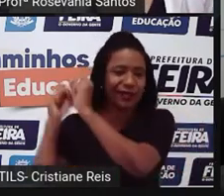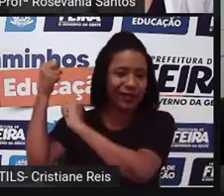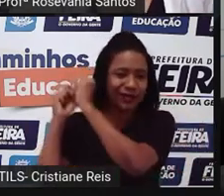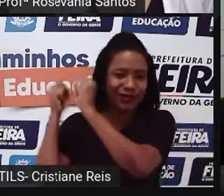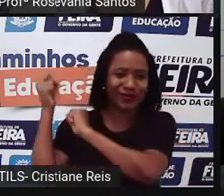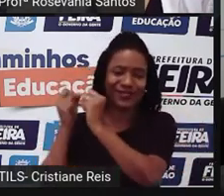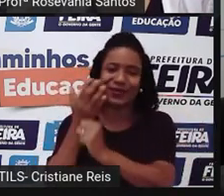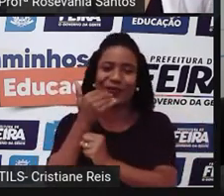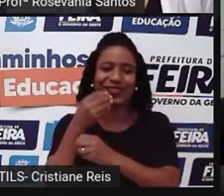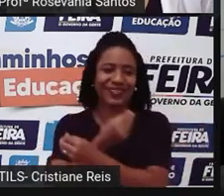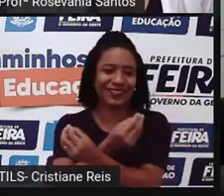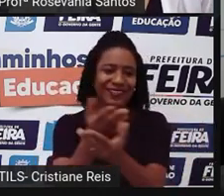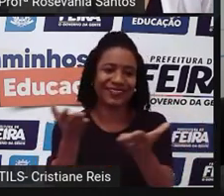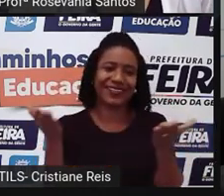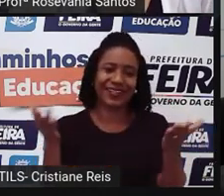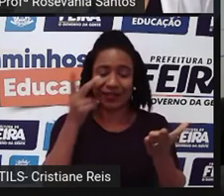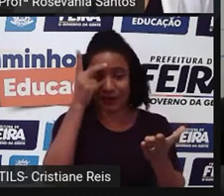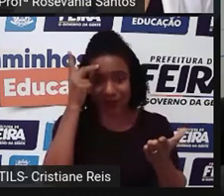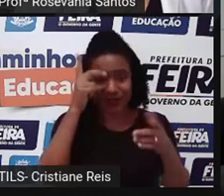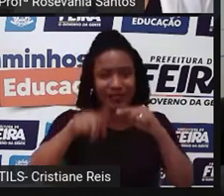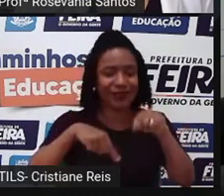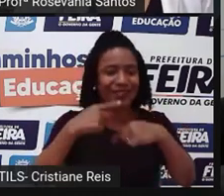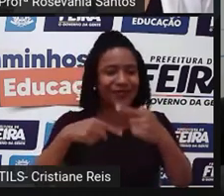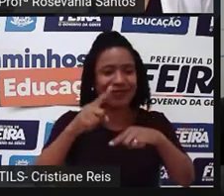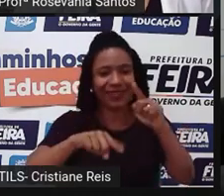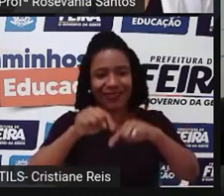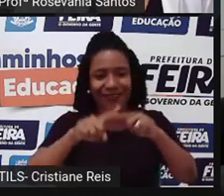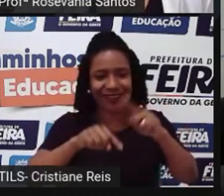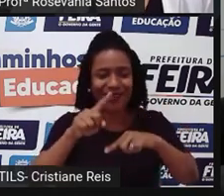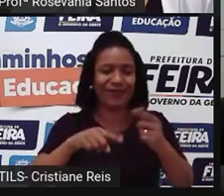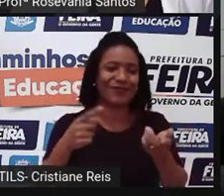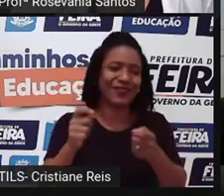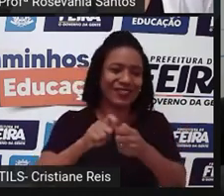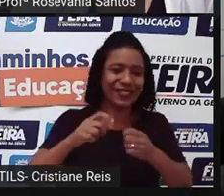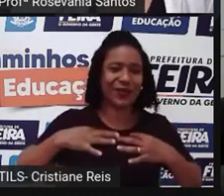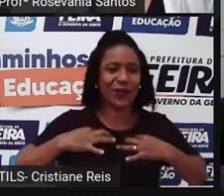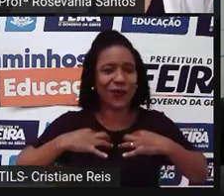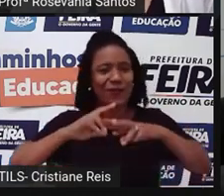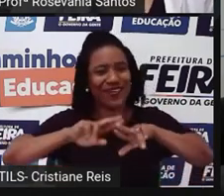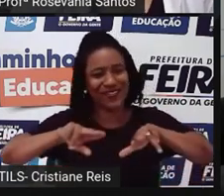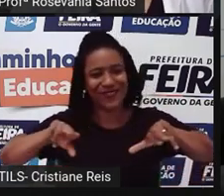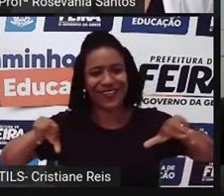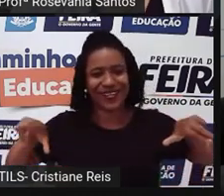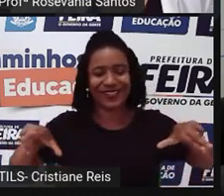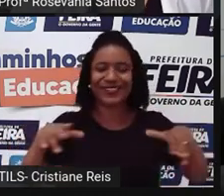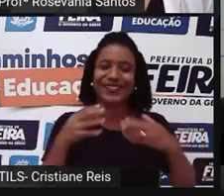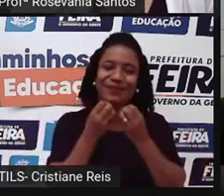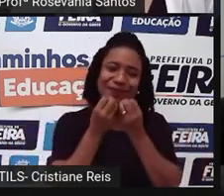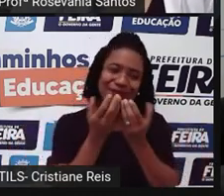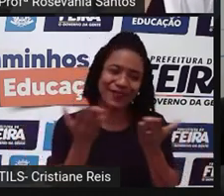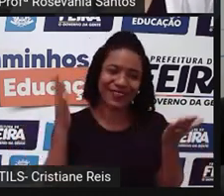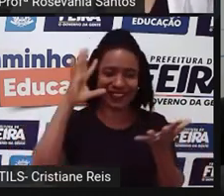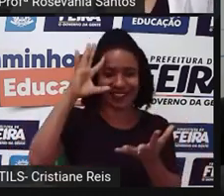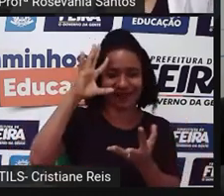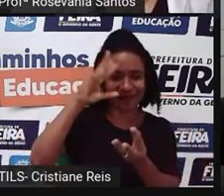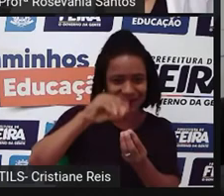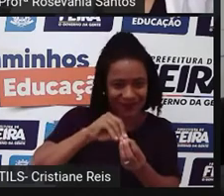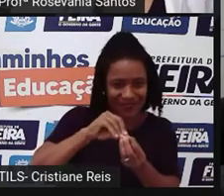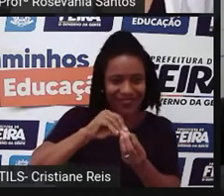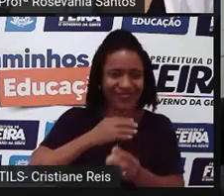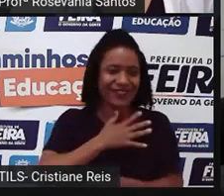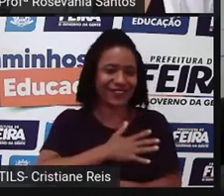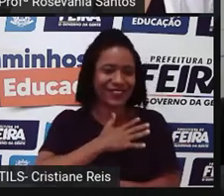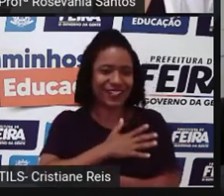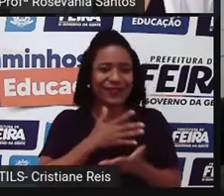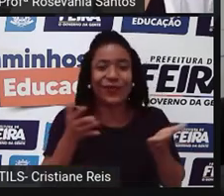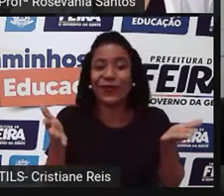E que tenha até matéria-prima também para a fabricação de boa parte dessas coisas. Espero que vocês tenham entendido, né? Que tenham gostado da aula